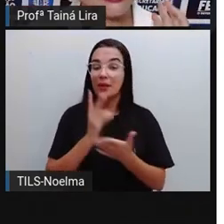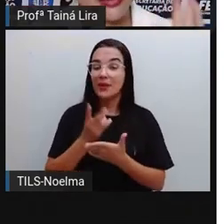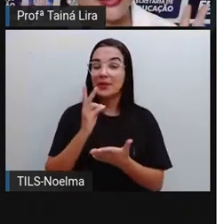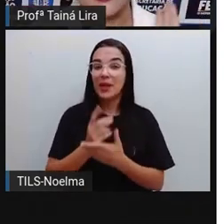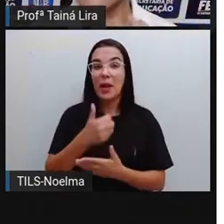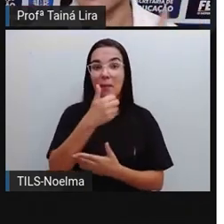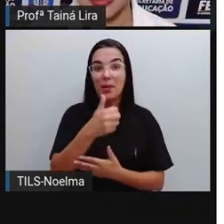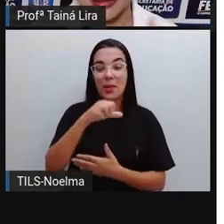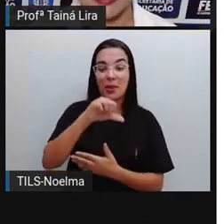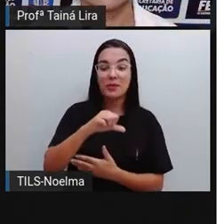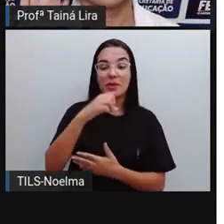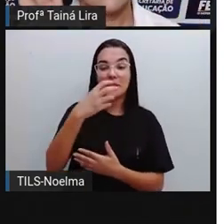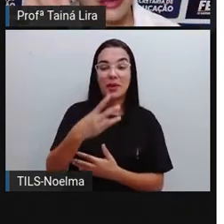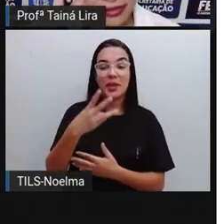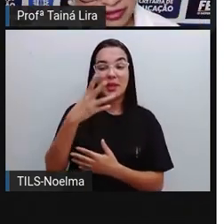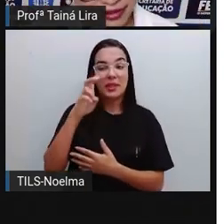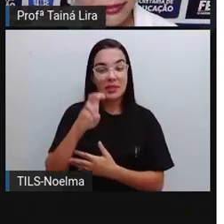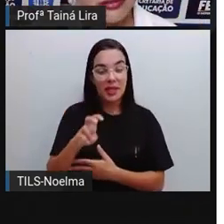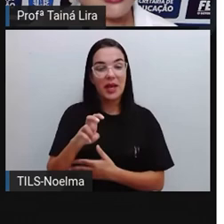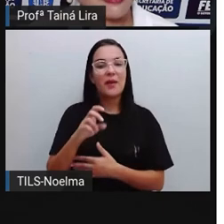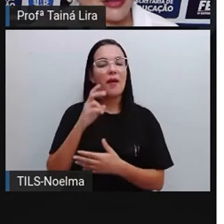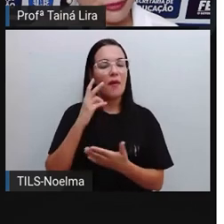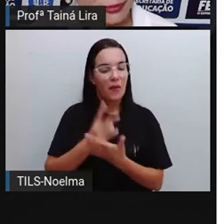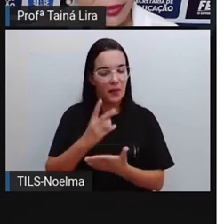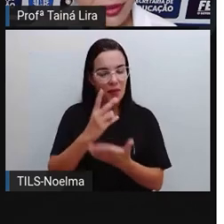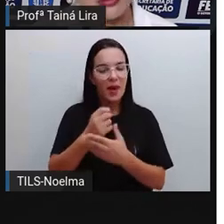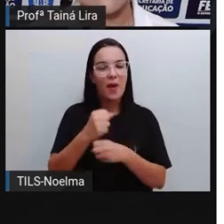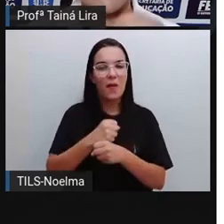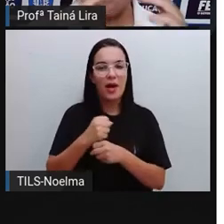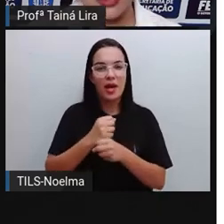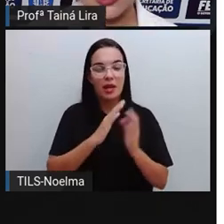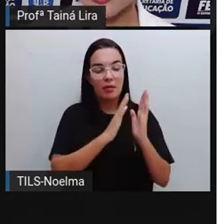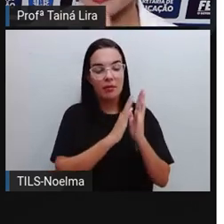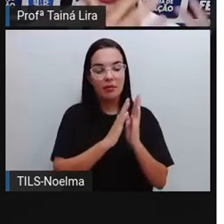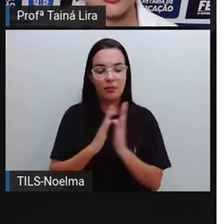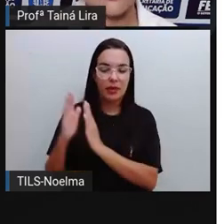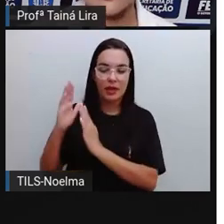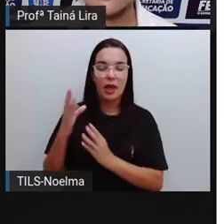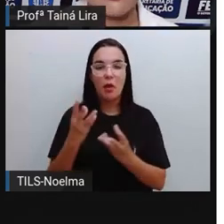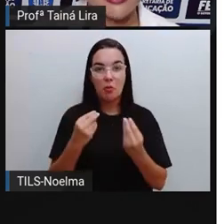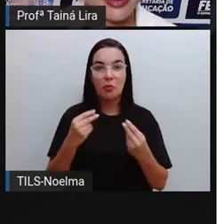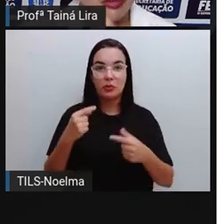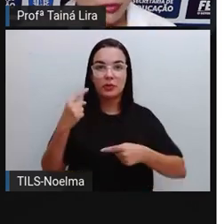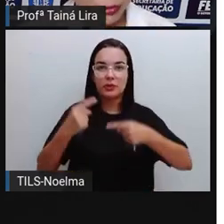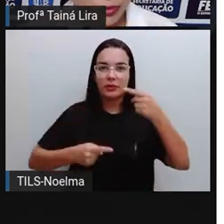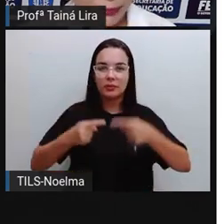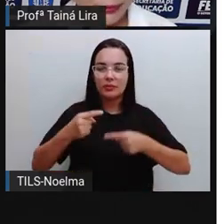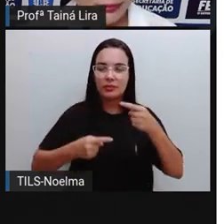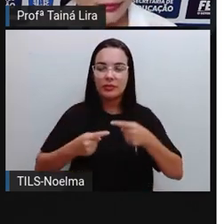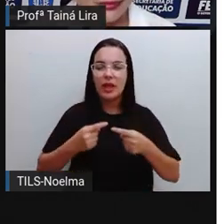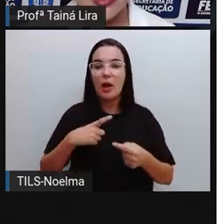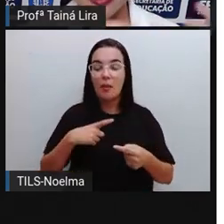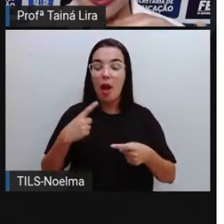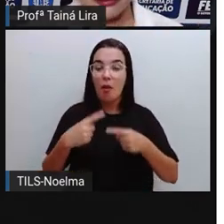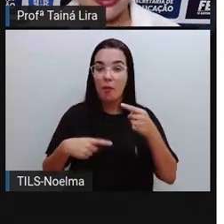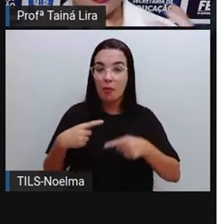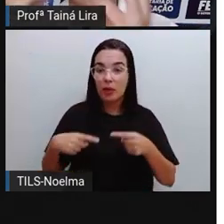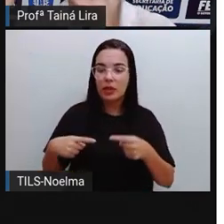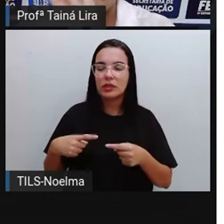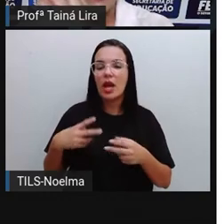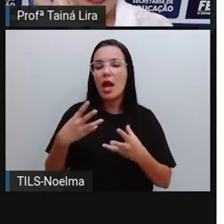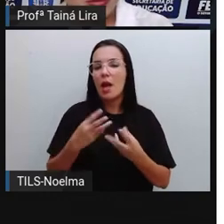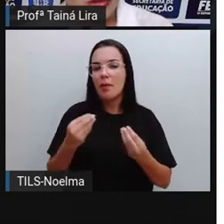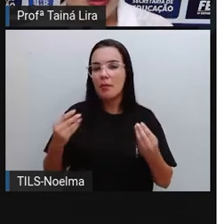Pró, eu tô vendo errado. Não. Eles ficaram nesse período mesmo e, por questões políticas, eles não ficavam muito tempo no... Não